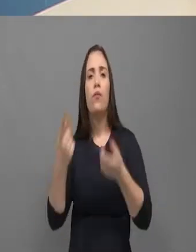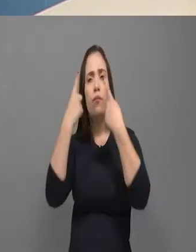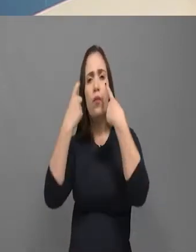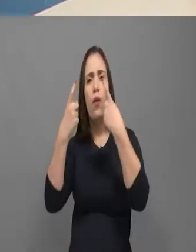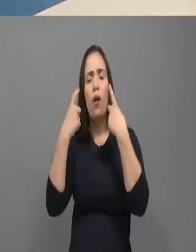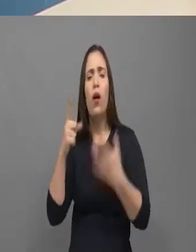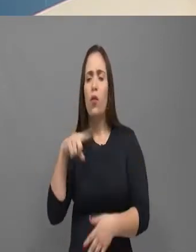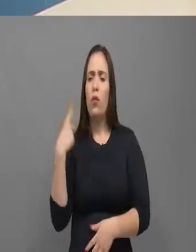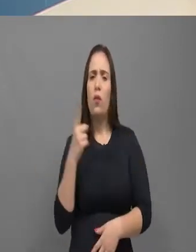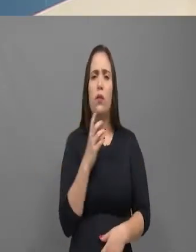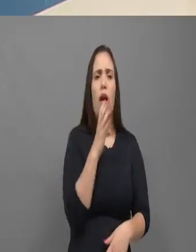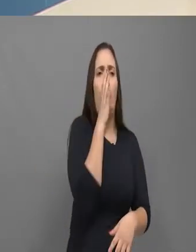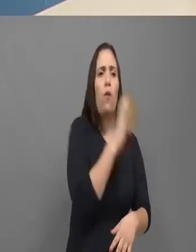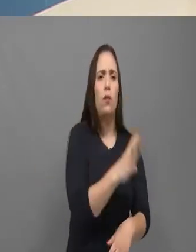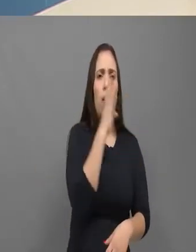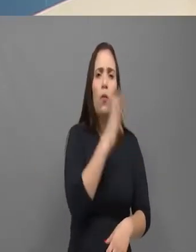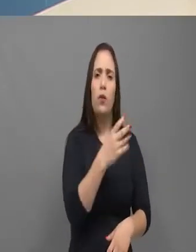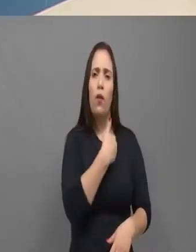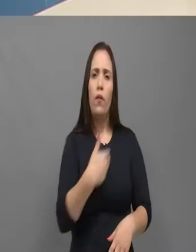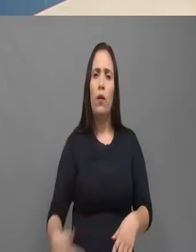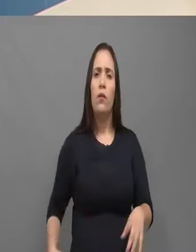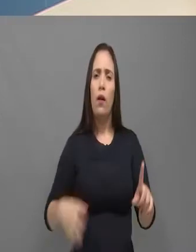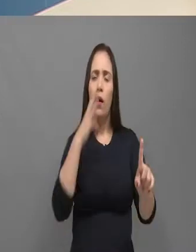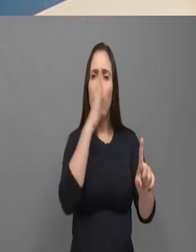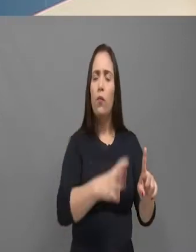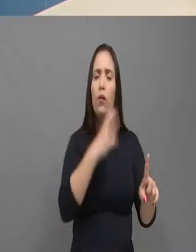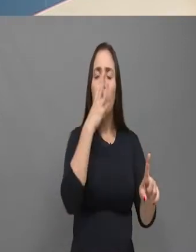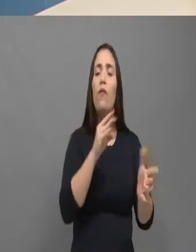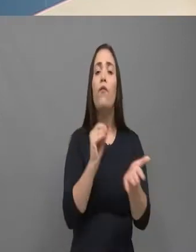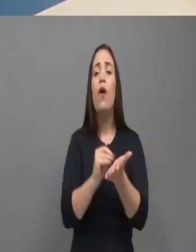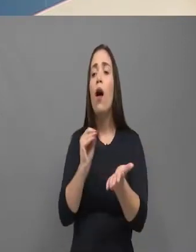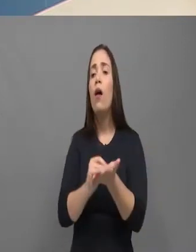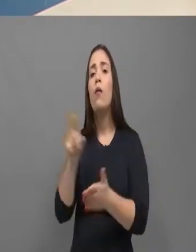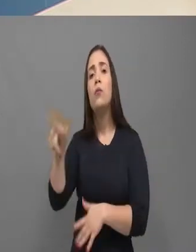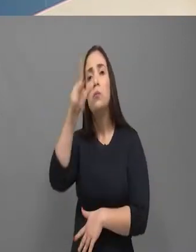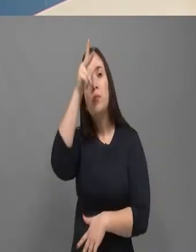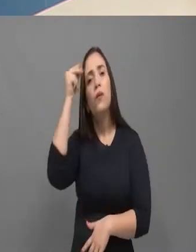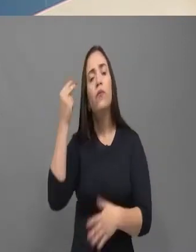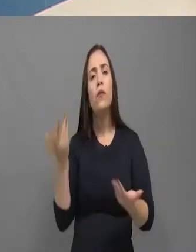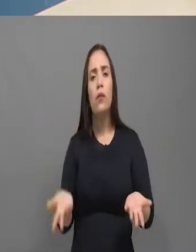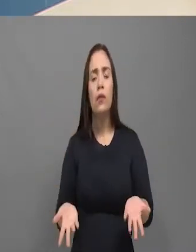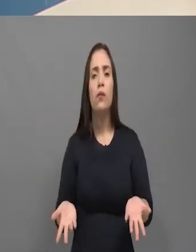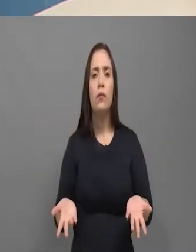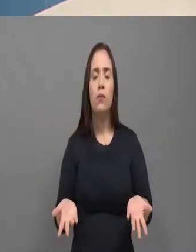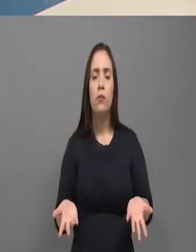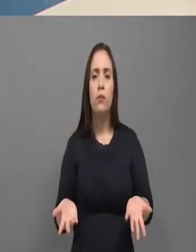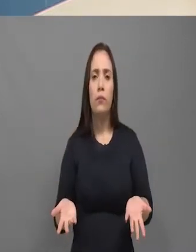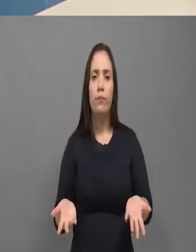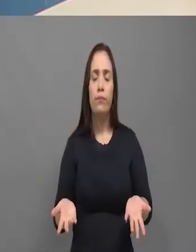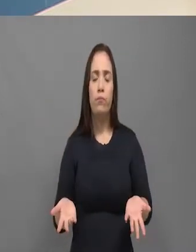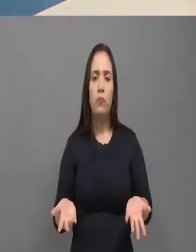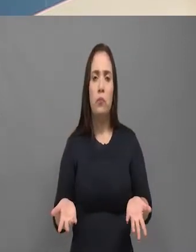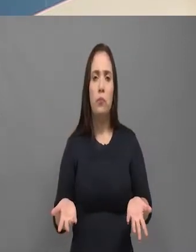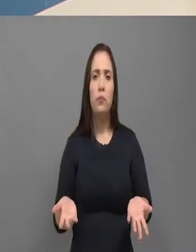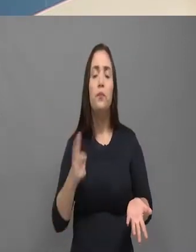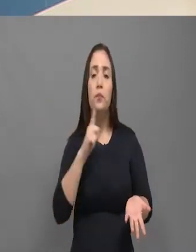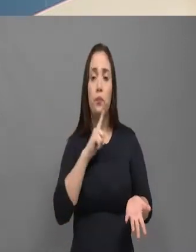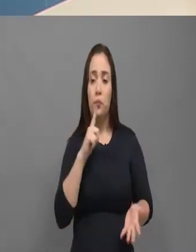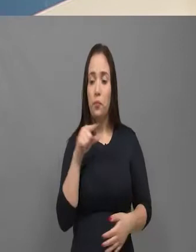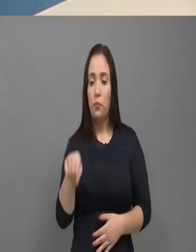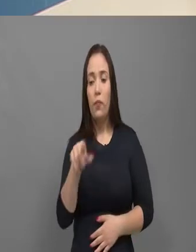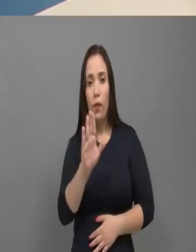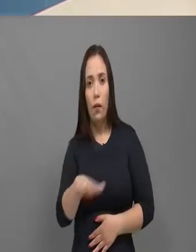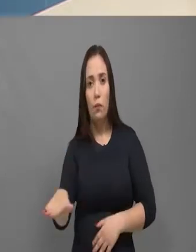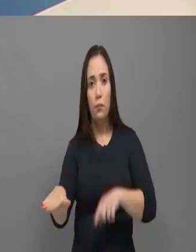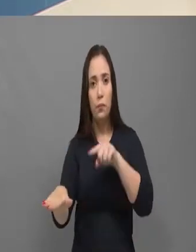ele estiver entregando na comunidade. No seu Vila Velha, está tendo avanço, o prefeito vai ficar entregando equipamentos, há uma preocupação do governo do